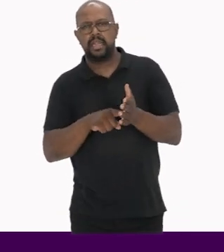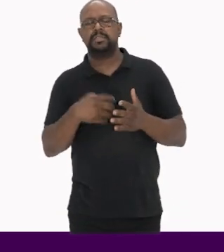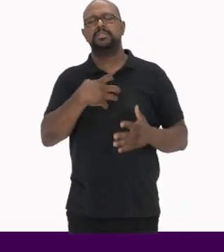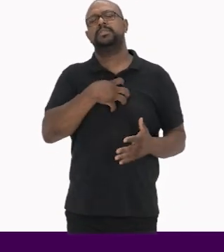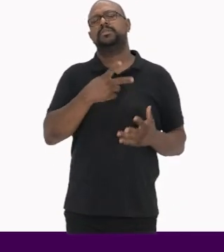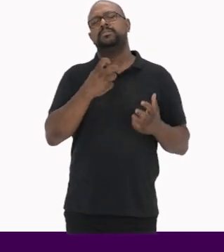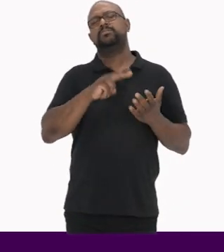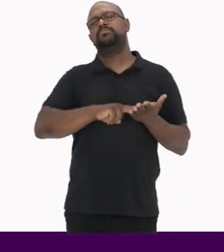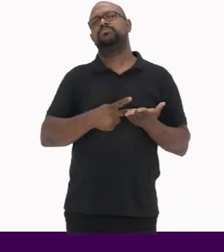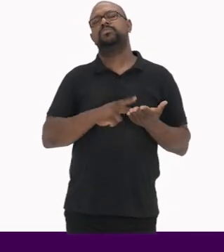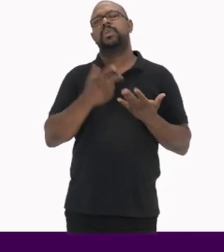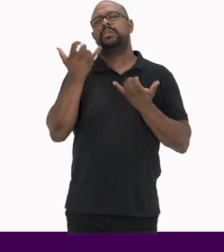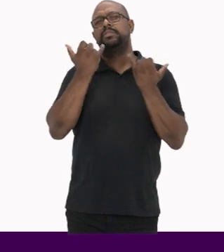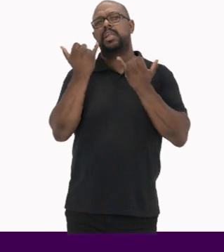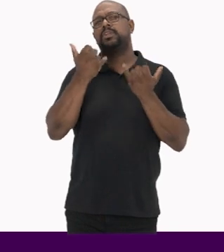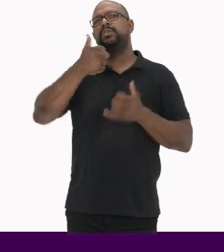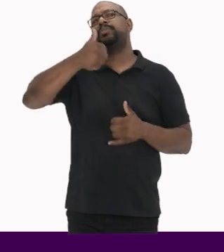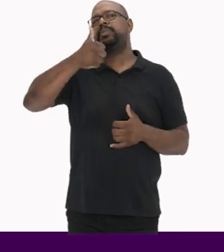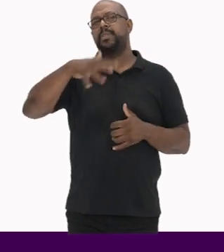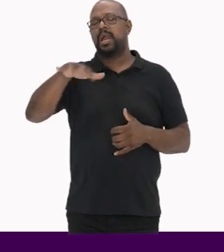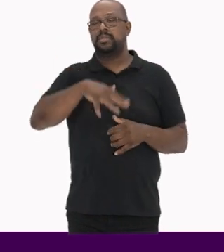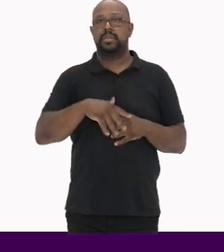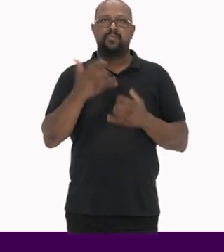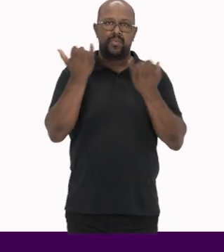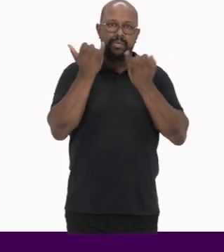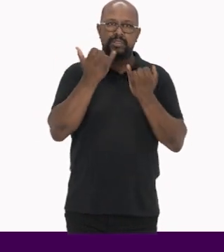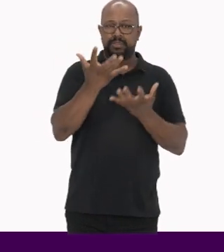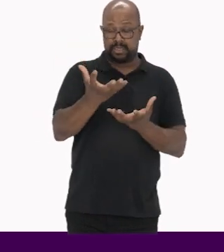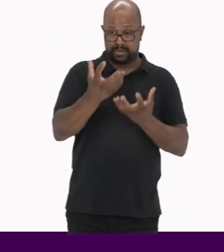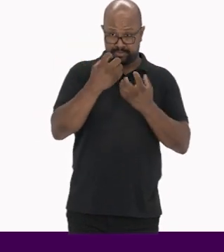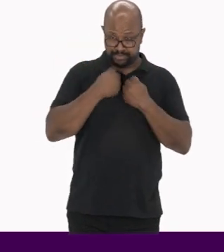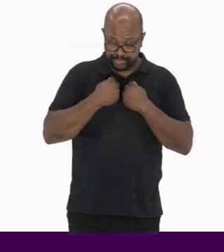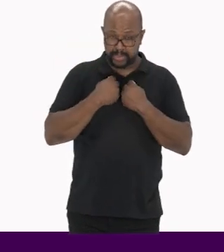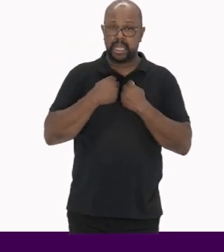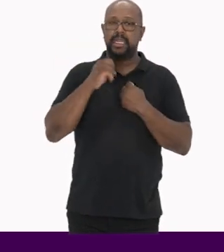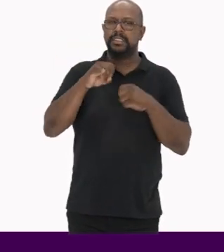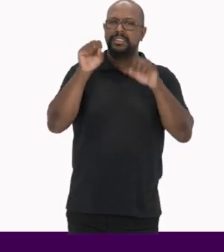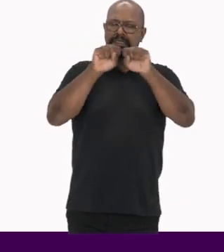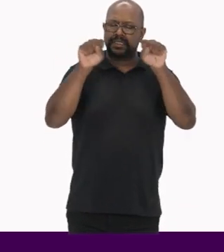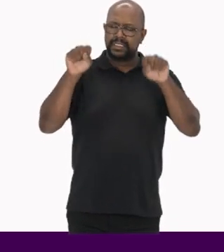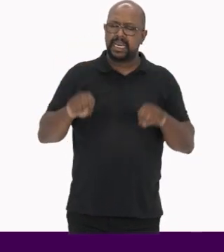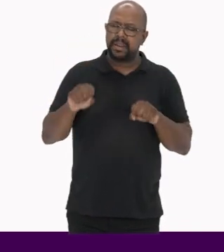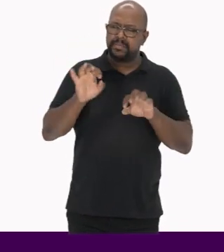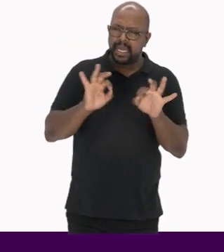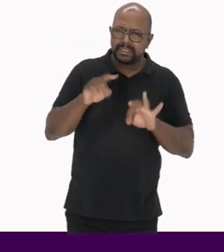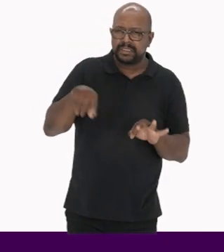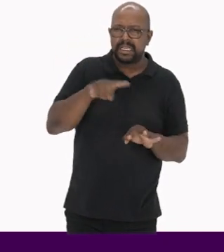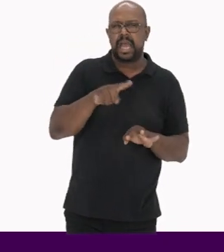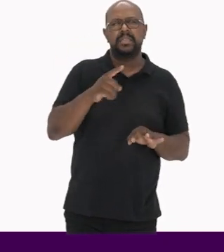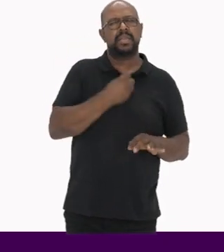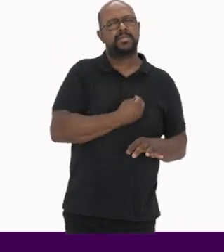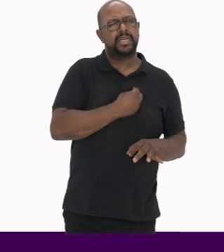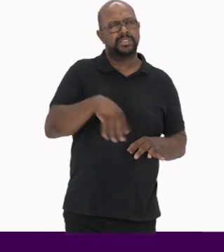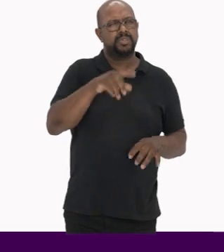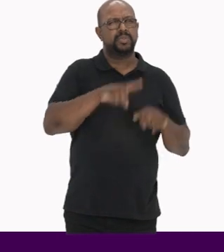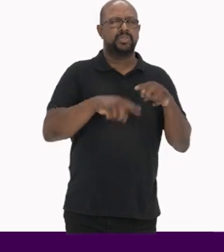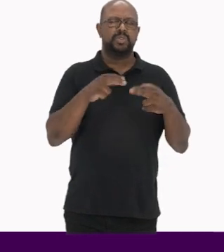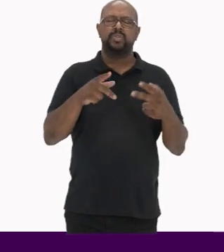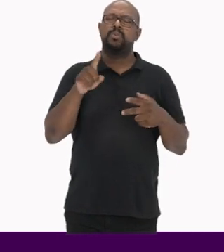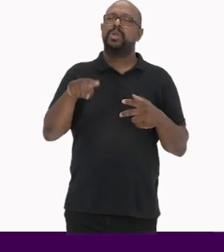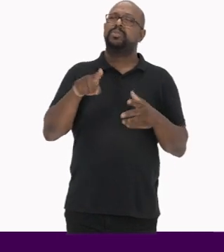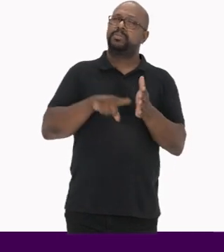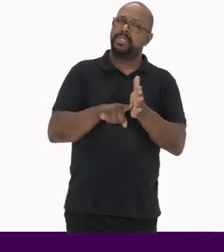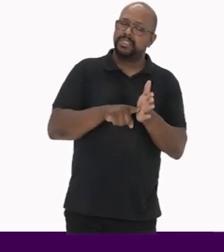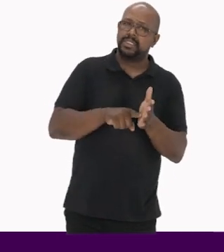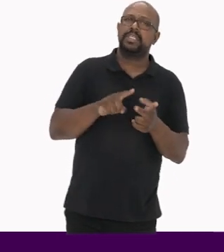e interpretação dos dados primários As informações coletadas serão analisadas e sistematizadas a partir dos instrumentos de